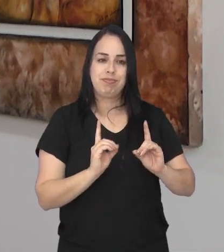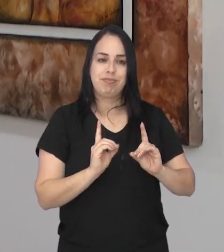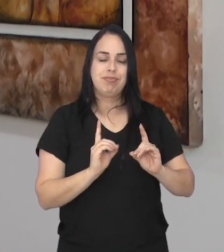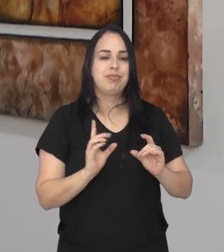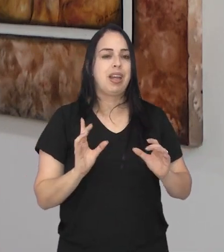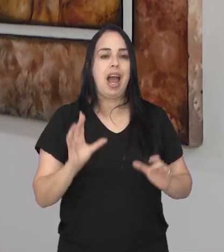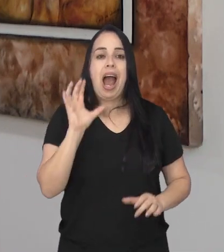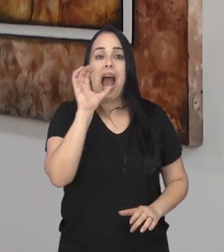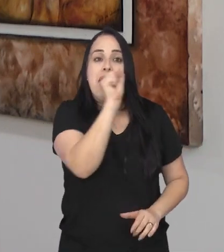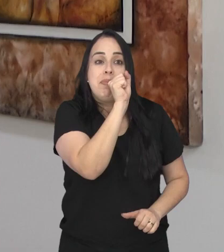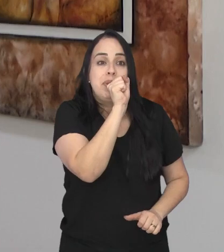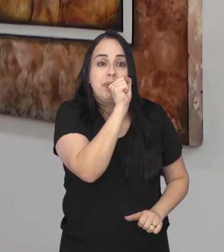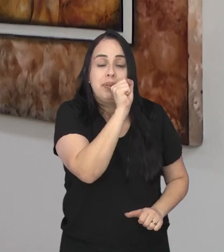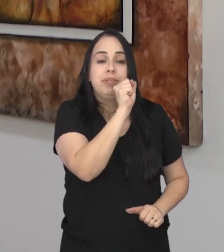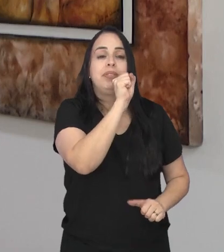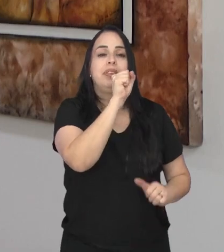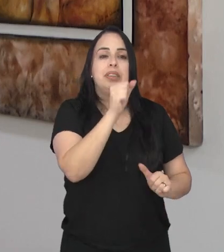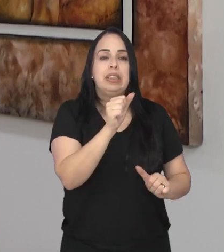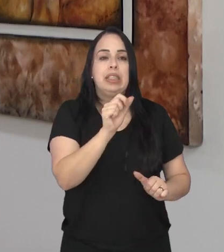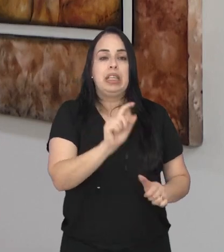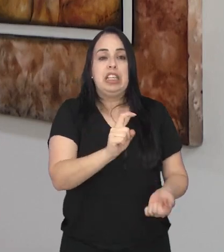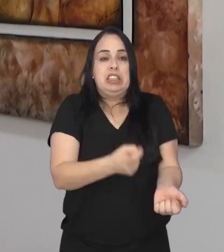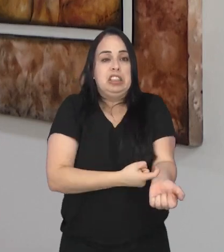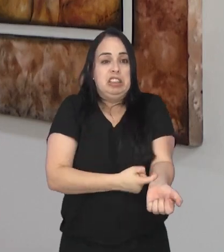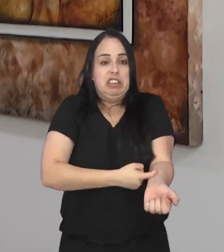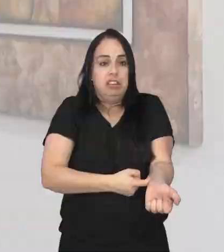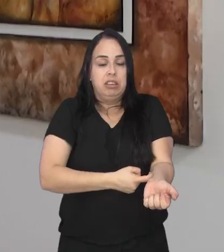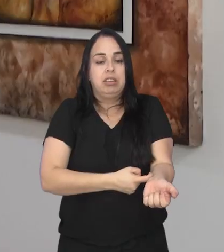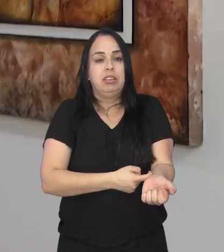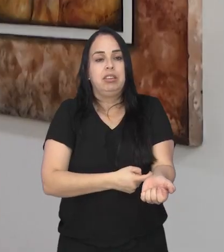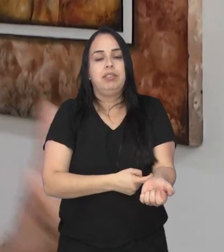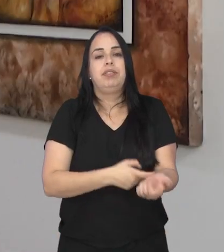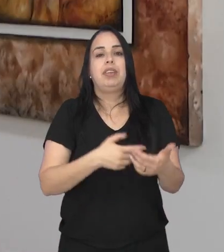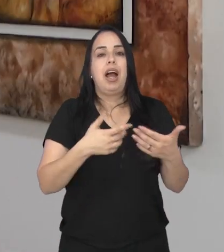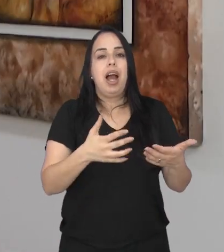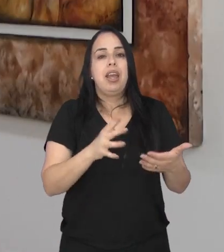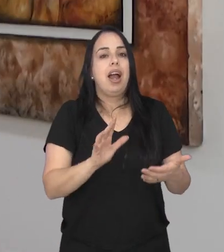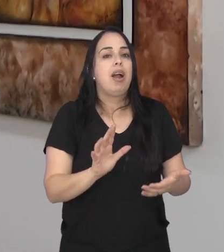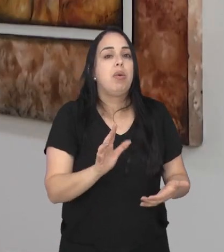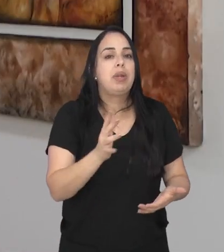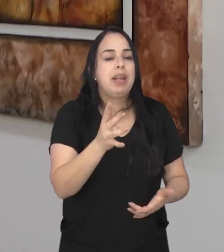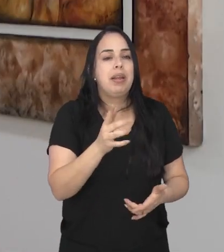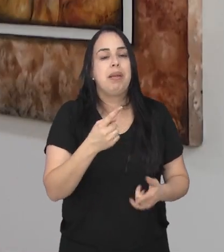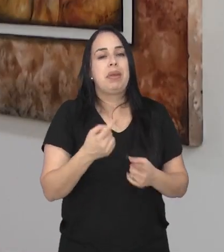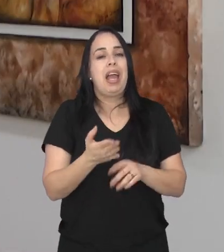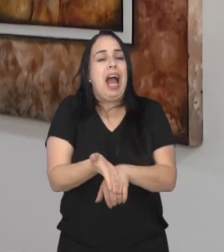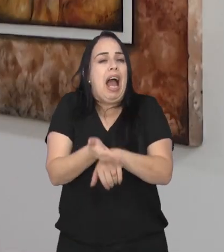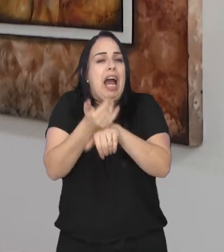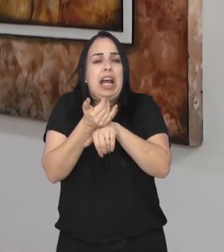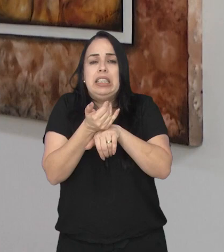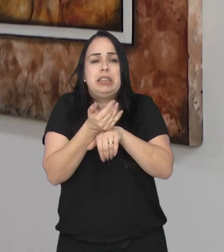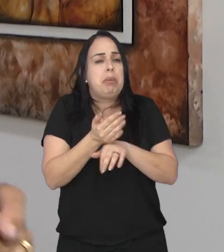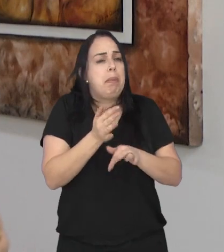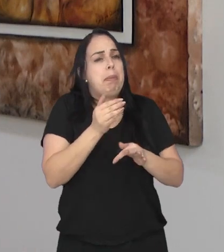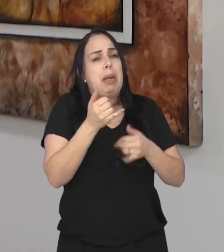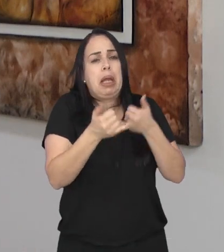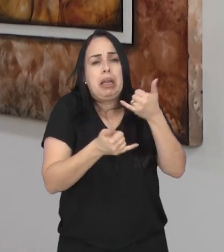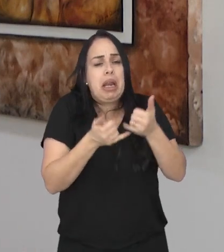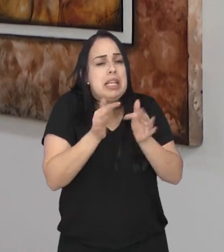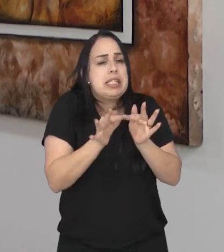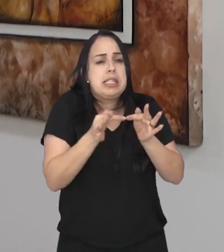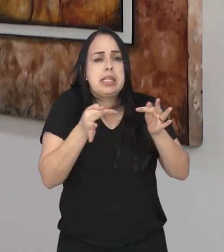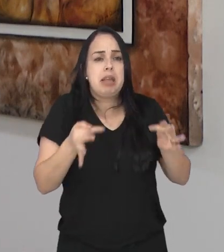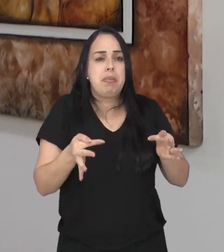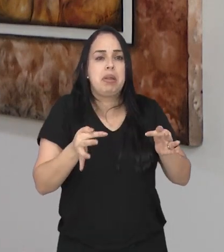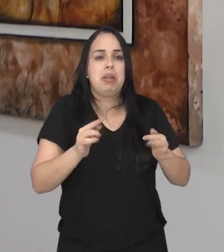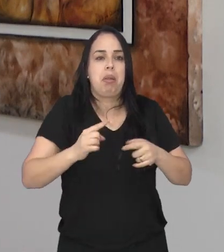aí isso rapidamente vai para a revolta. E por conta de um caso desse, de uma brincadeira que era muito pequena